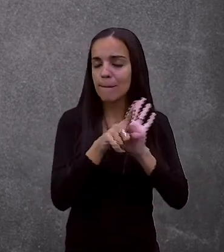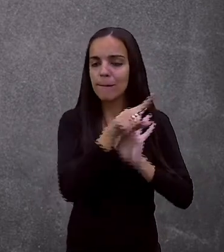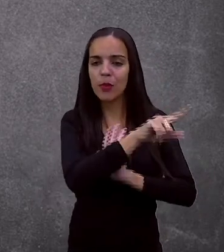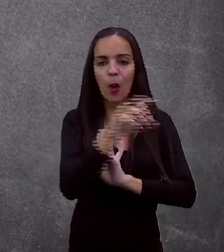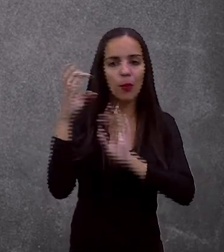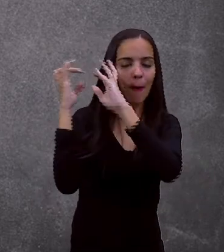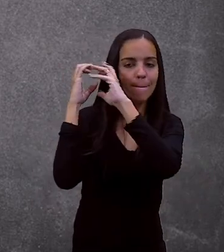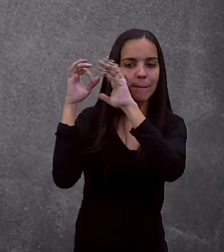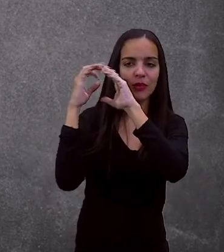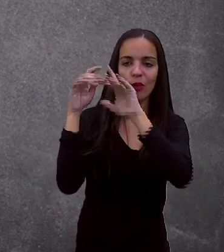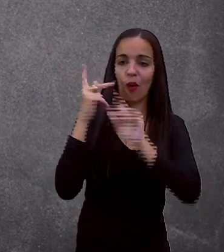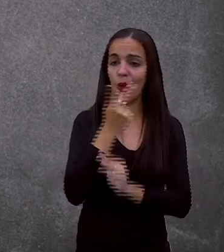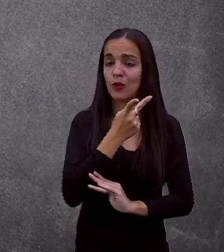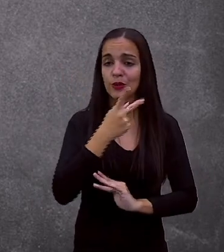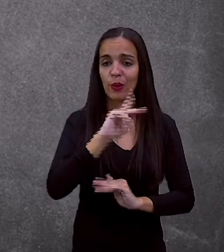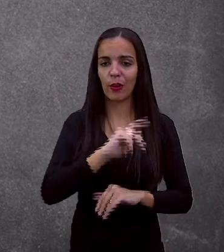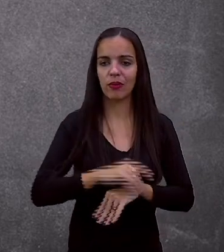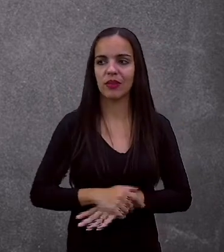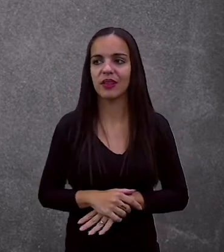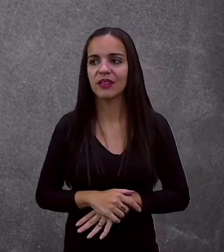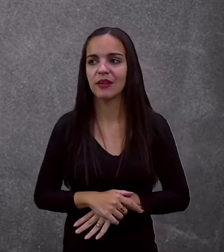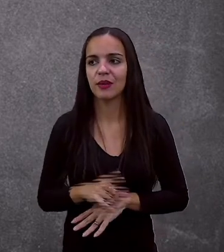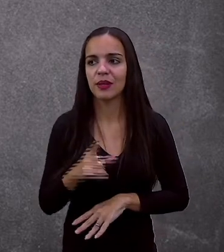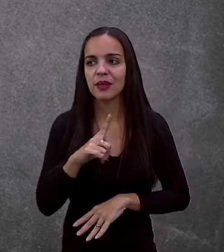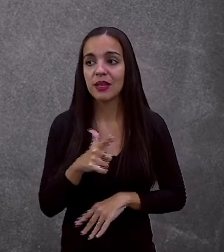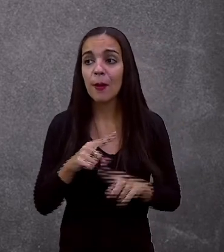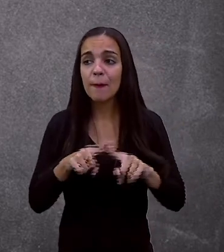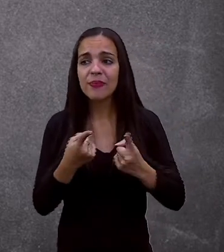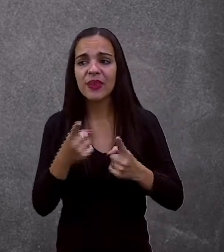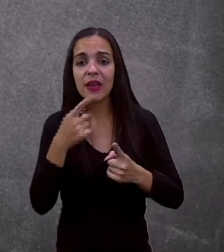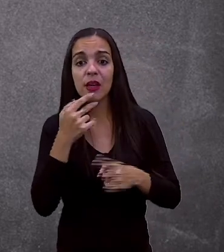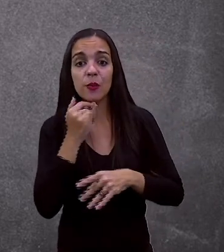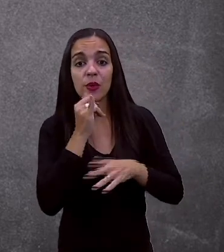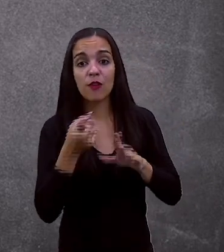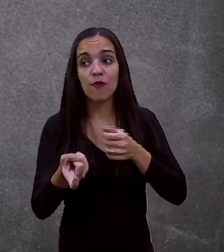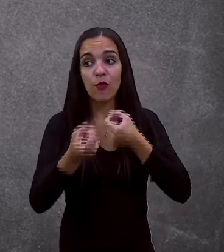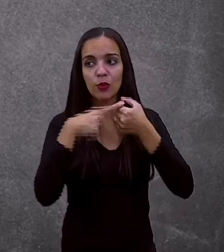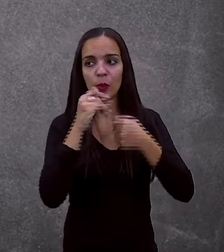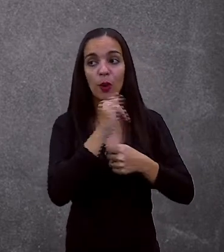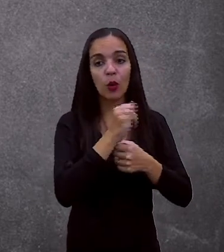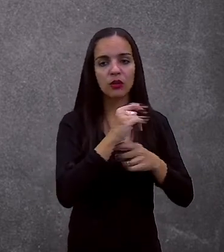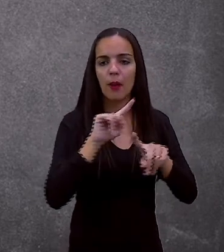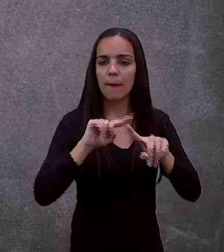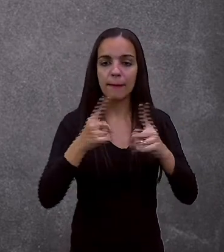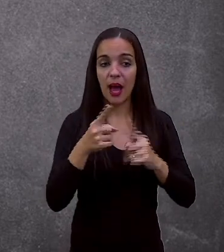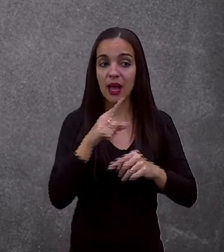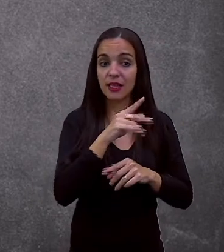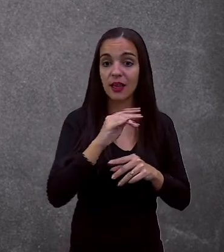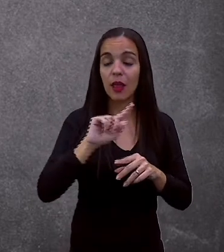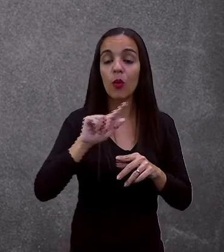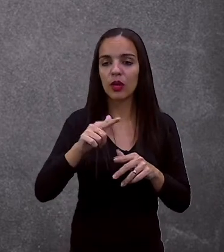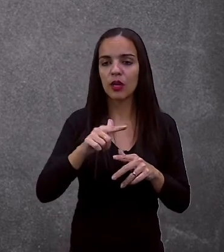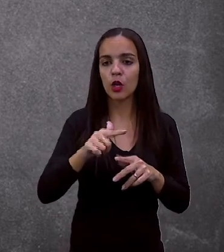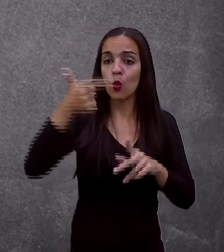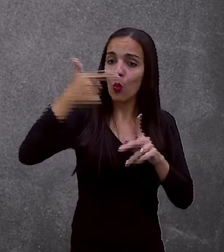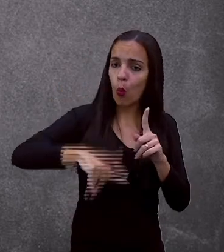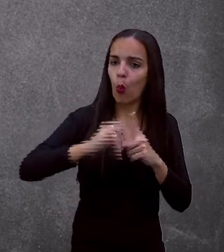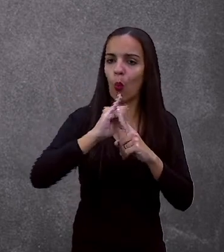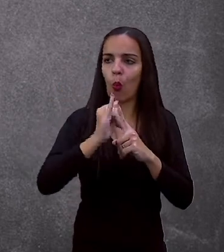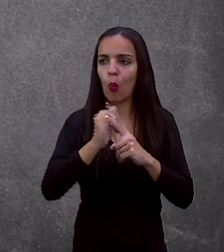também. Então. Ele voltou ao tempo pra poder contar. Isso é ele contando pra namorada. Como que aconteceu.